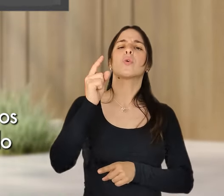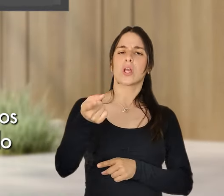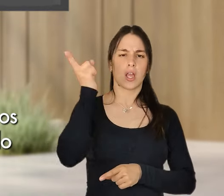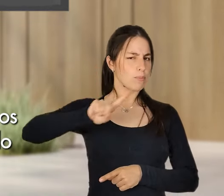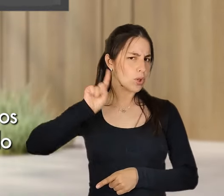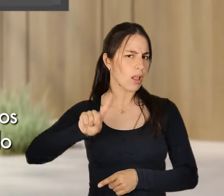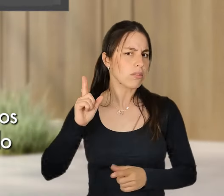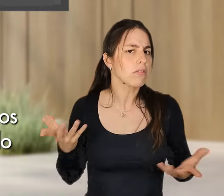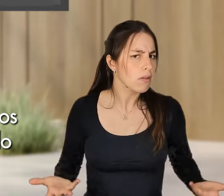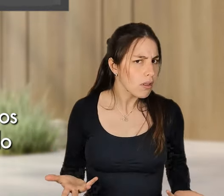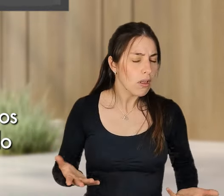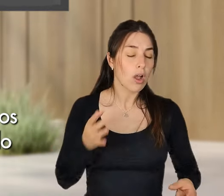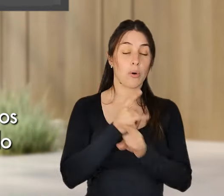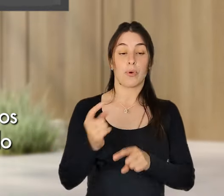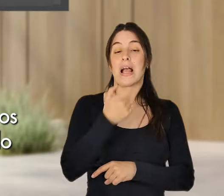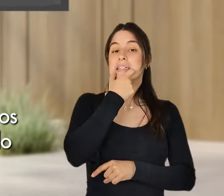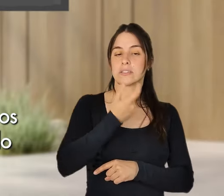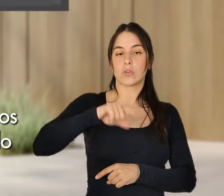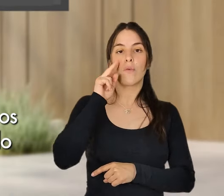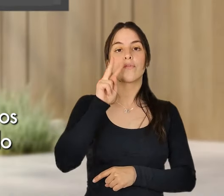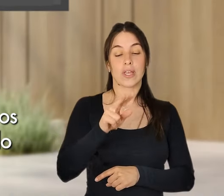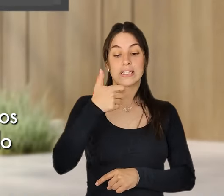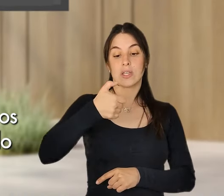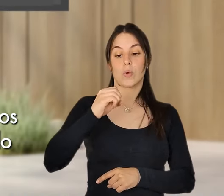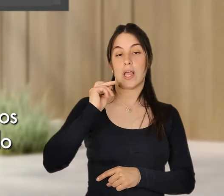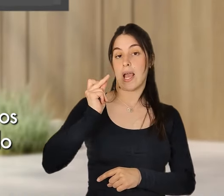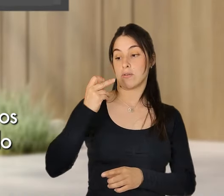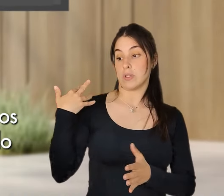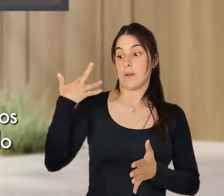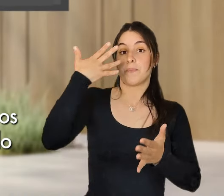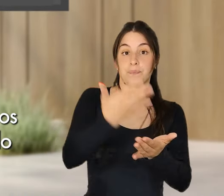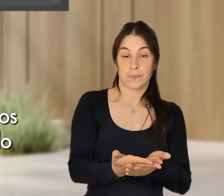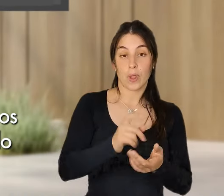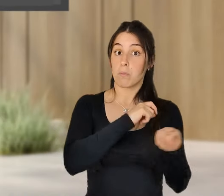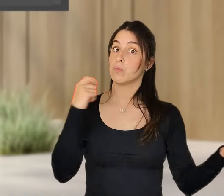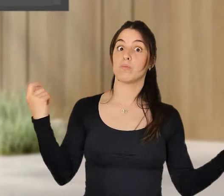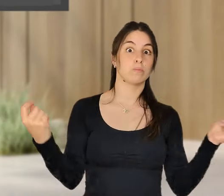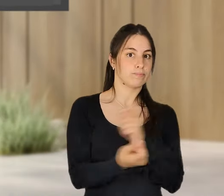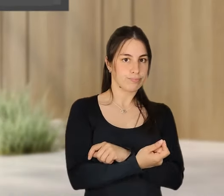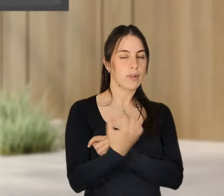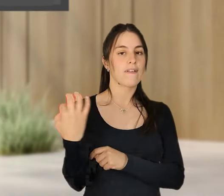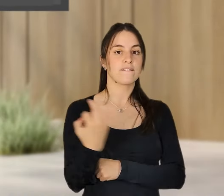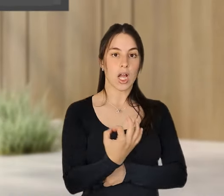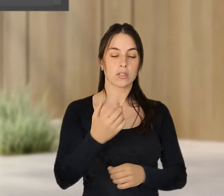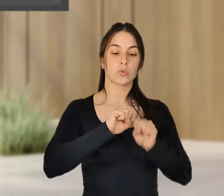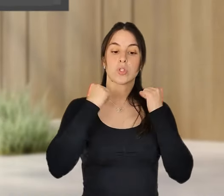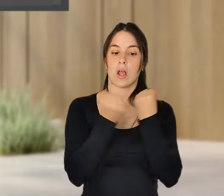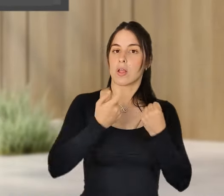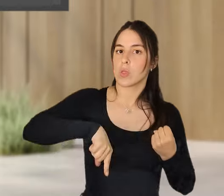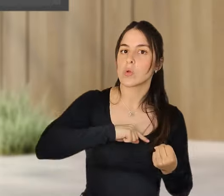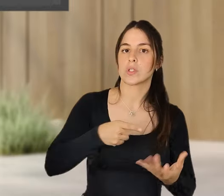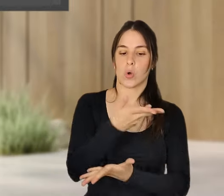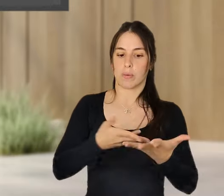E é, sobretudo, uma questão, se nós olharmos nos últimos 50 anos, na verdade mudou tudo na nossa sociedade, na nossa economia.